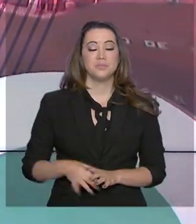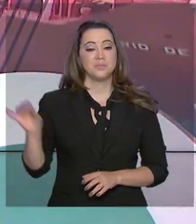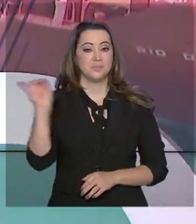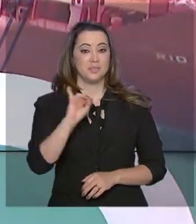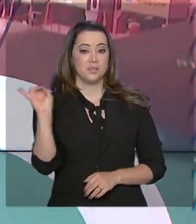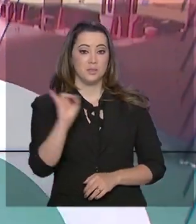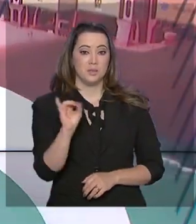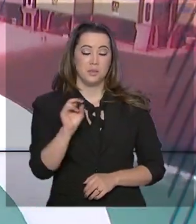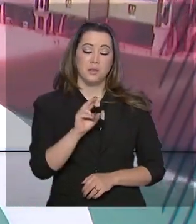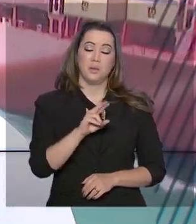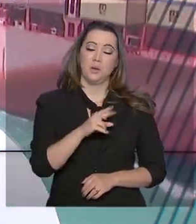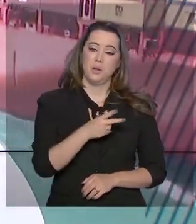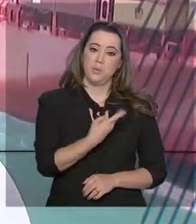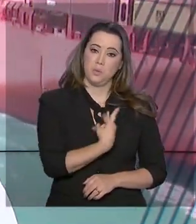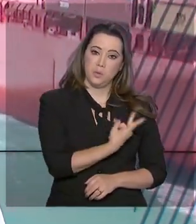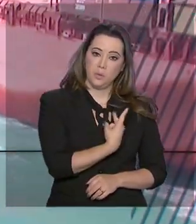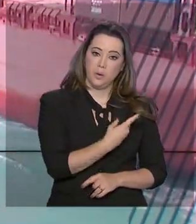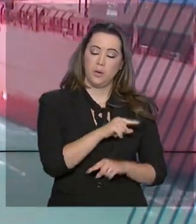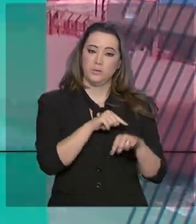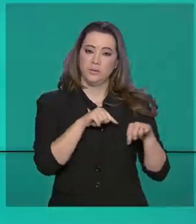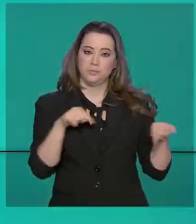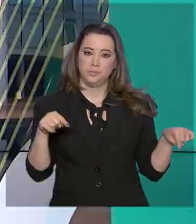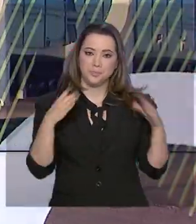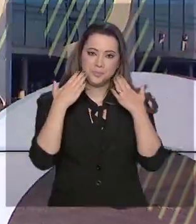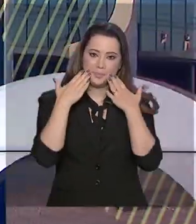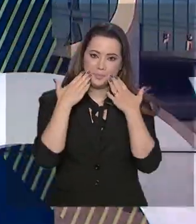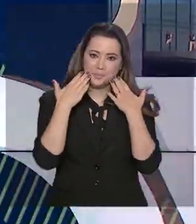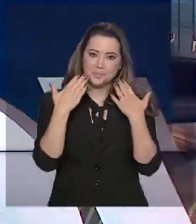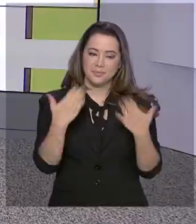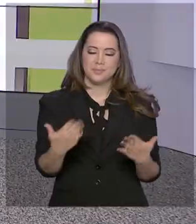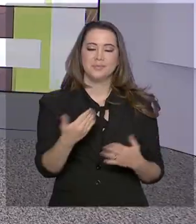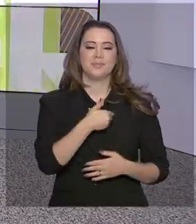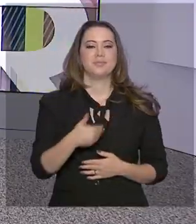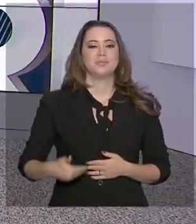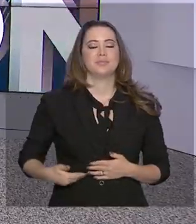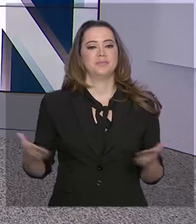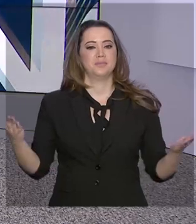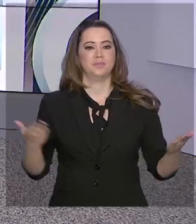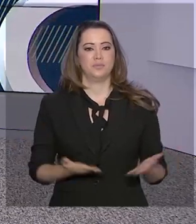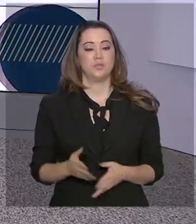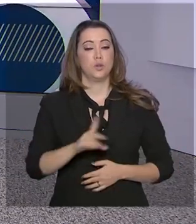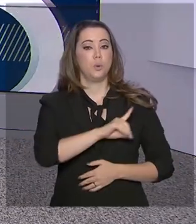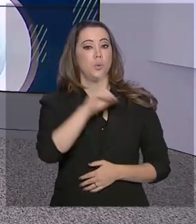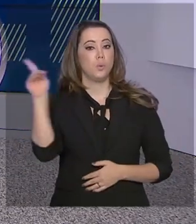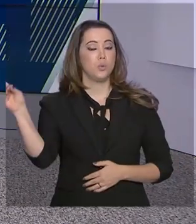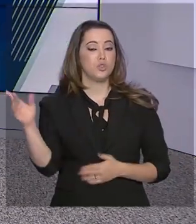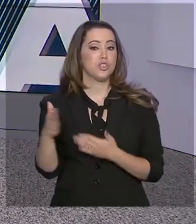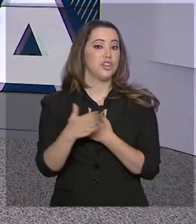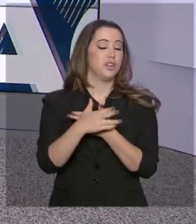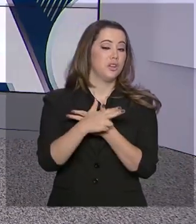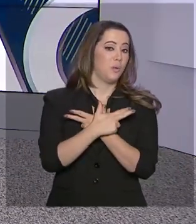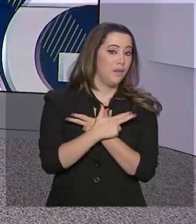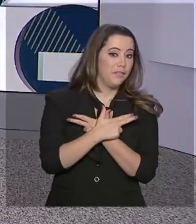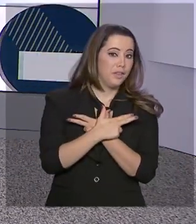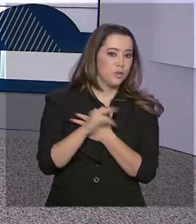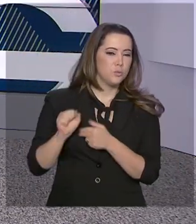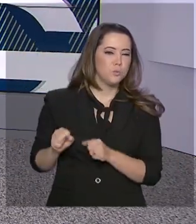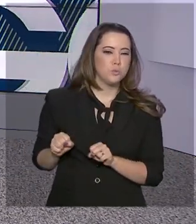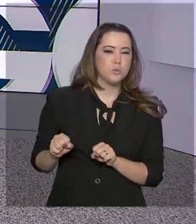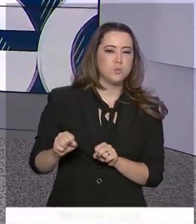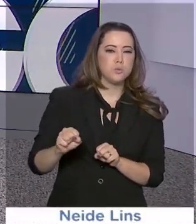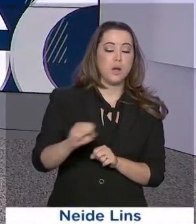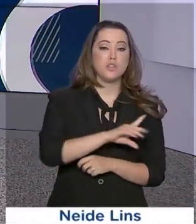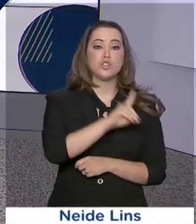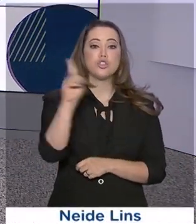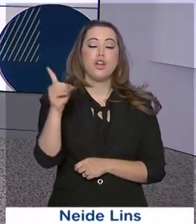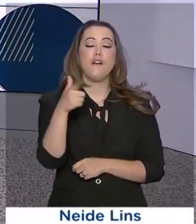Olá, eu, Roberto Camargo, já estou de volta com o governo agora. O dia do aviador e da Força Aérea Brasileira é 23 de outubro,